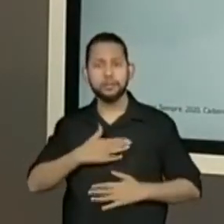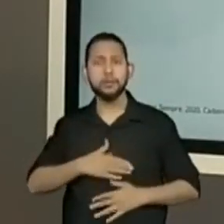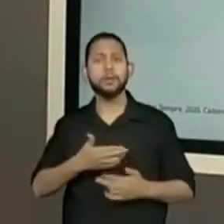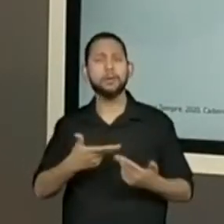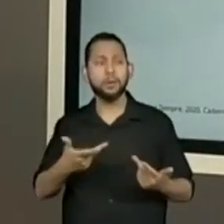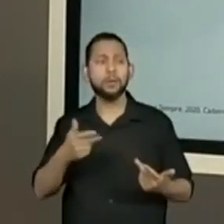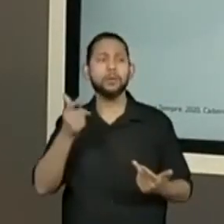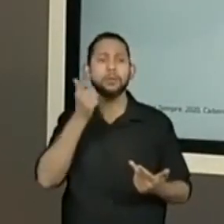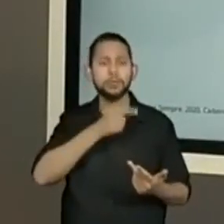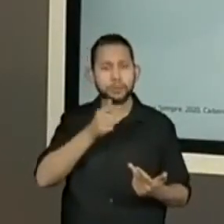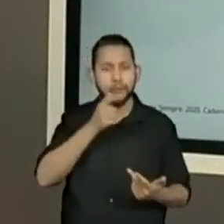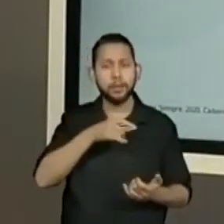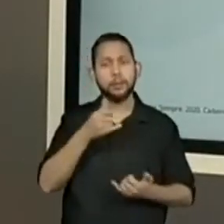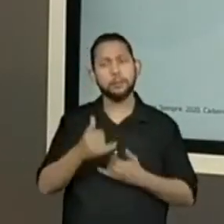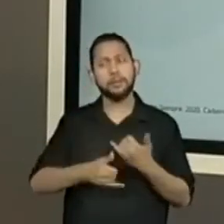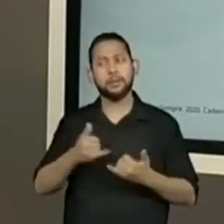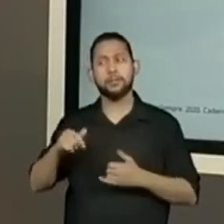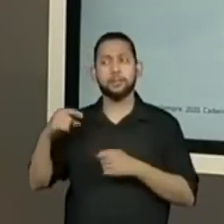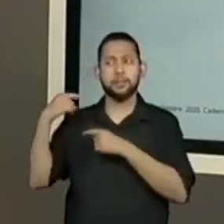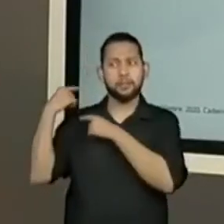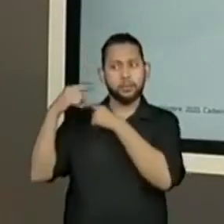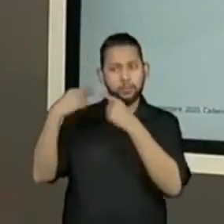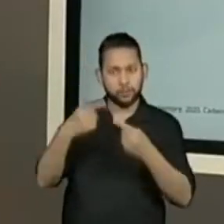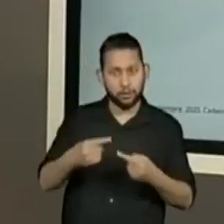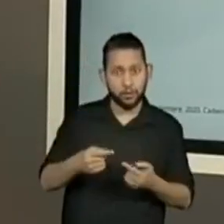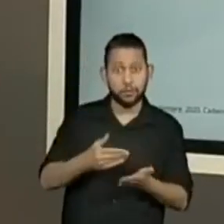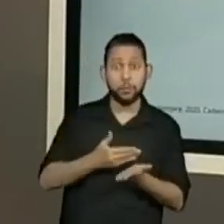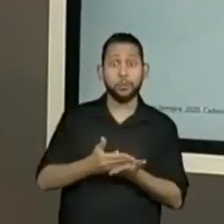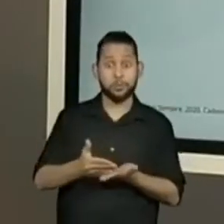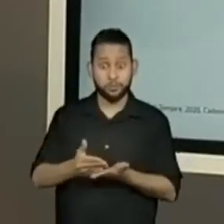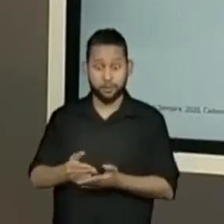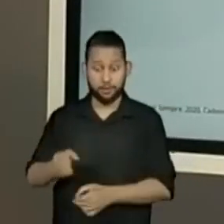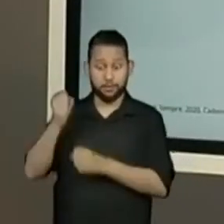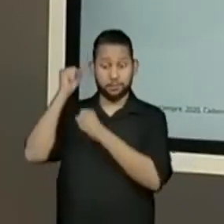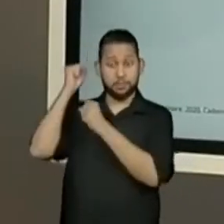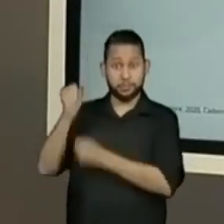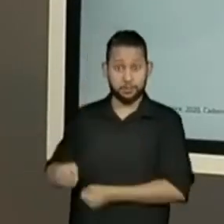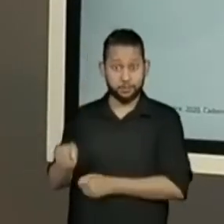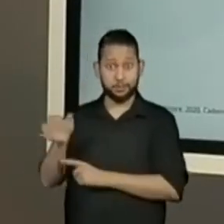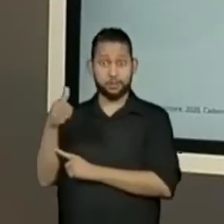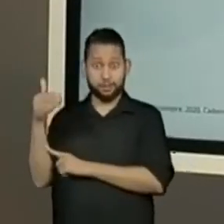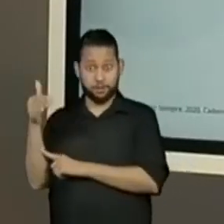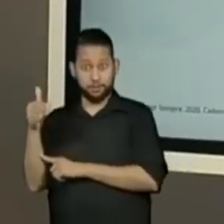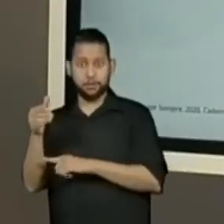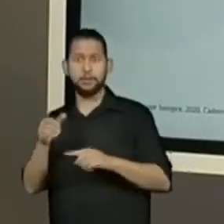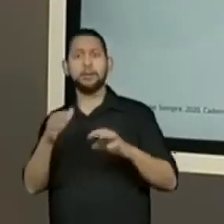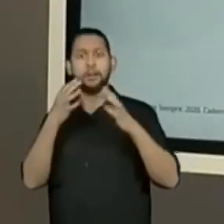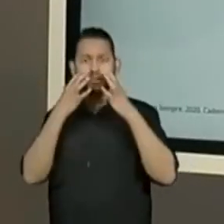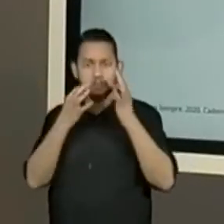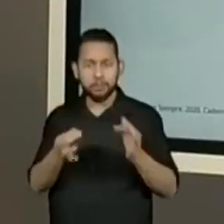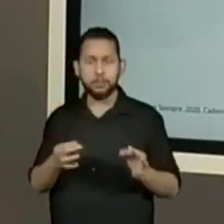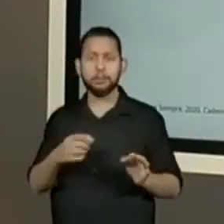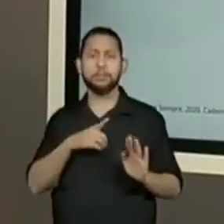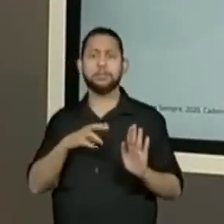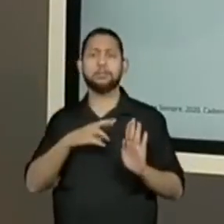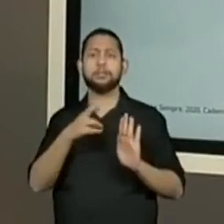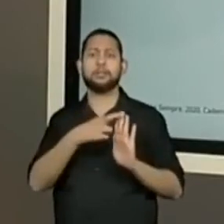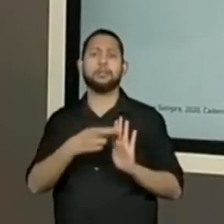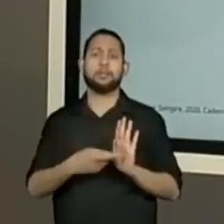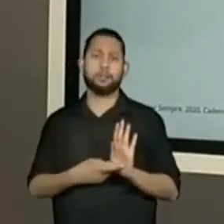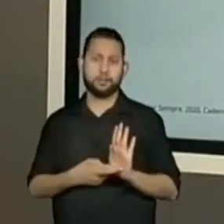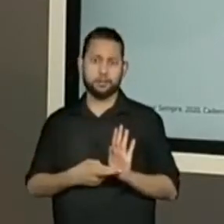brincadeiras tradicionais e nós vamos começar com o pique-bandeira. Bom, preste atenção nas regras e na